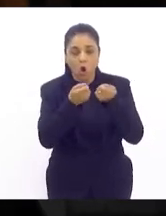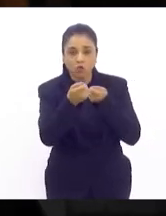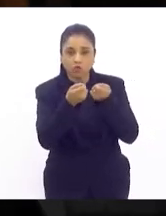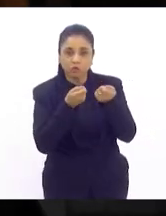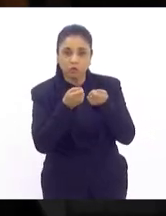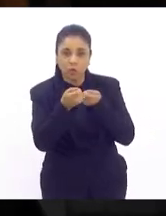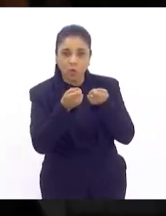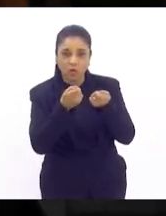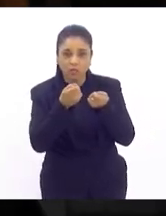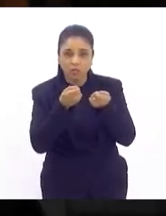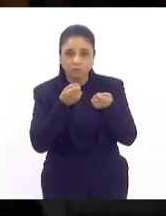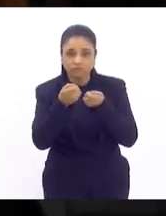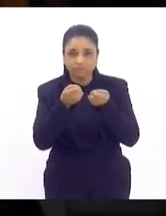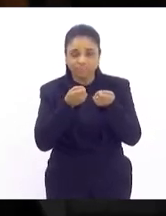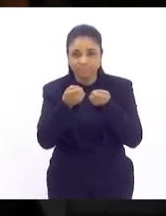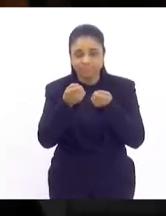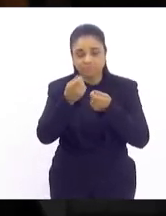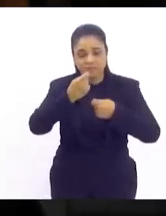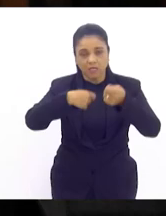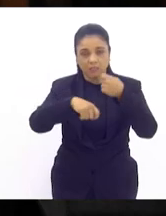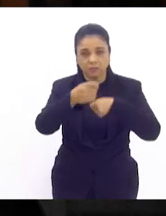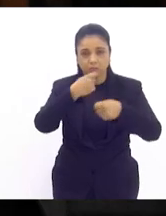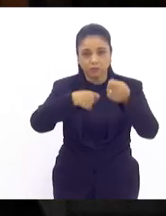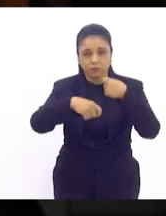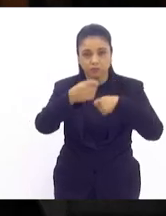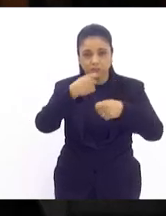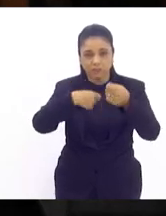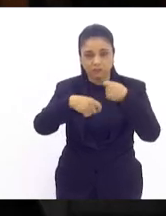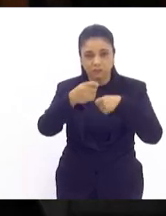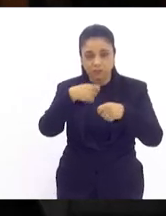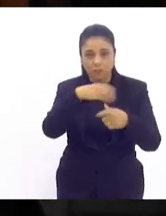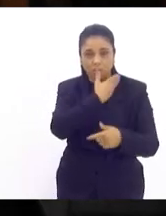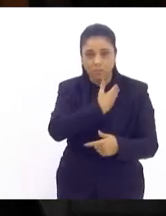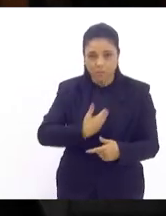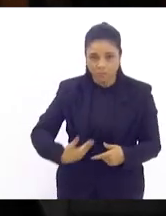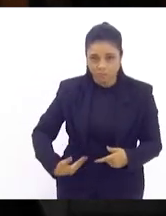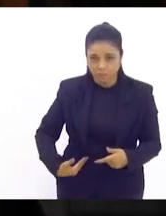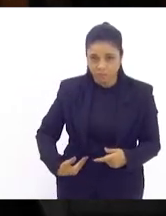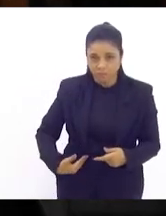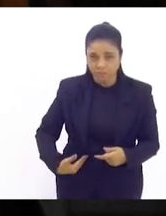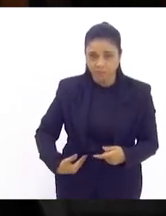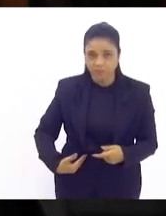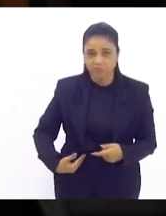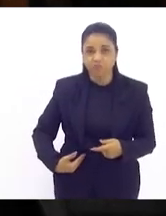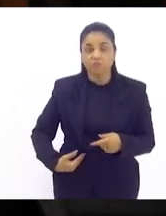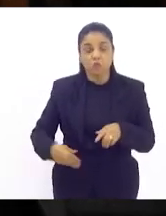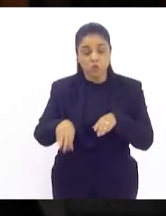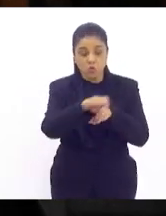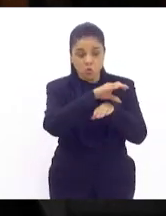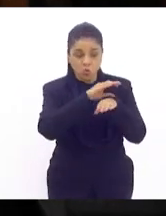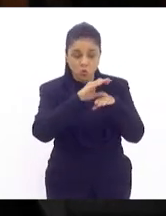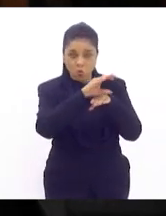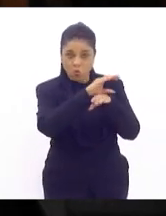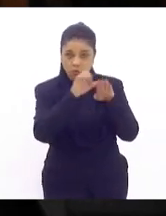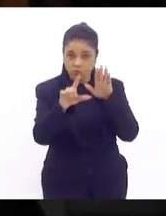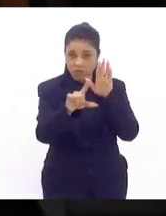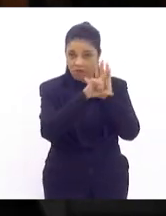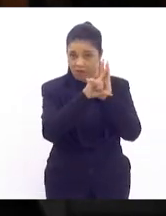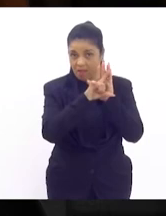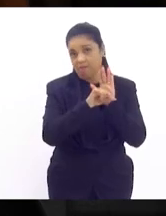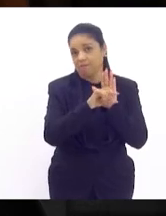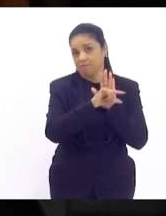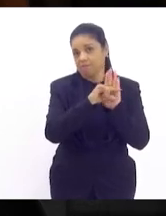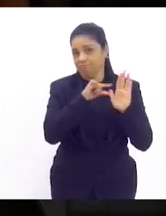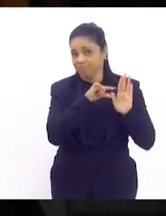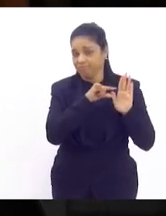da administração pública previsto na constituição isto é